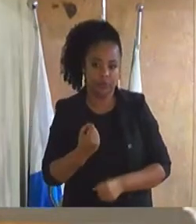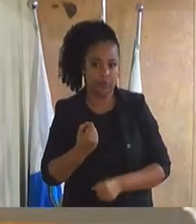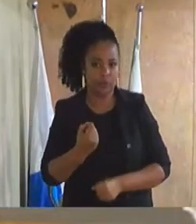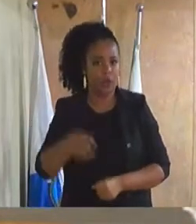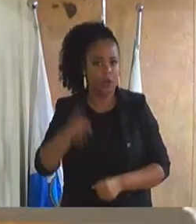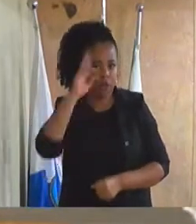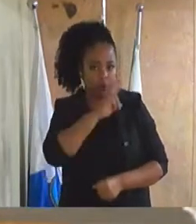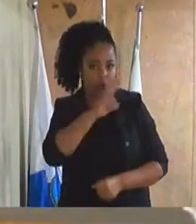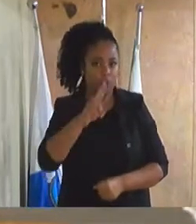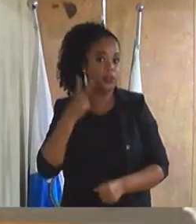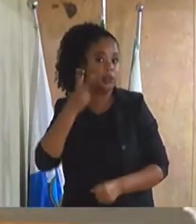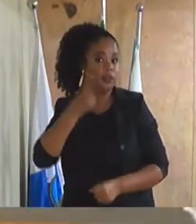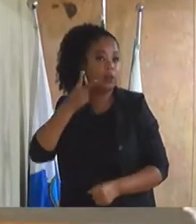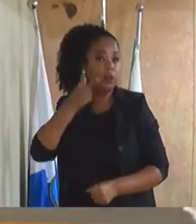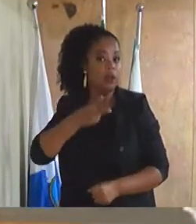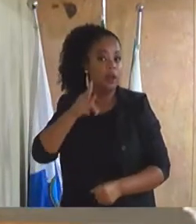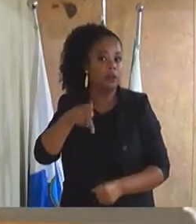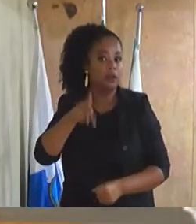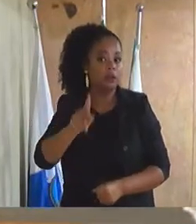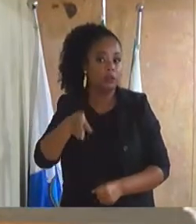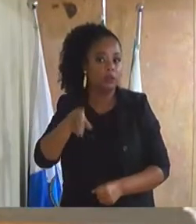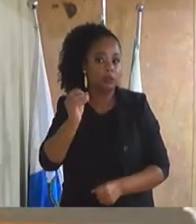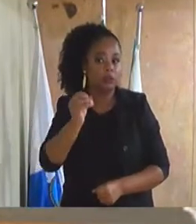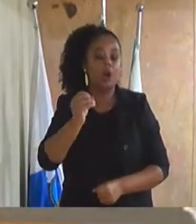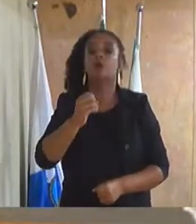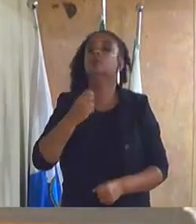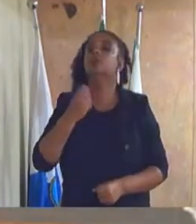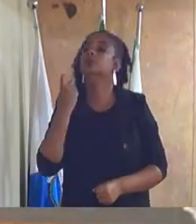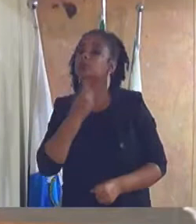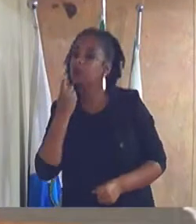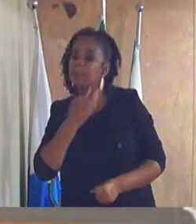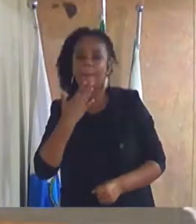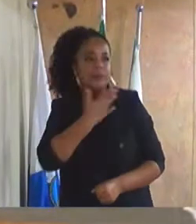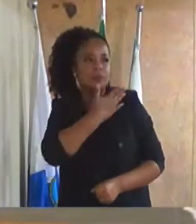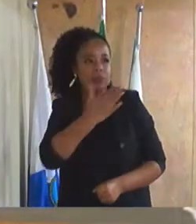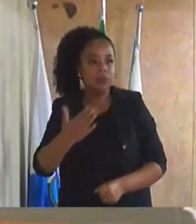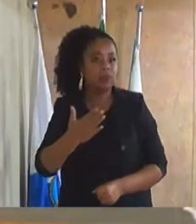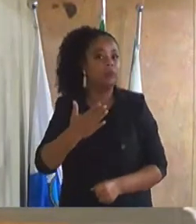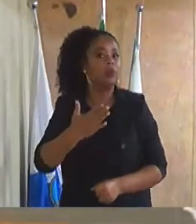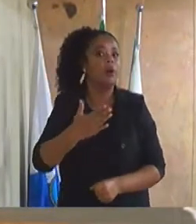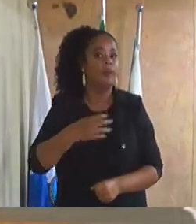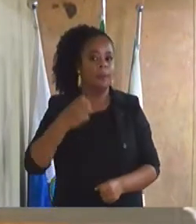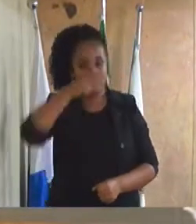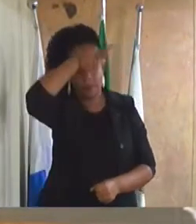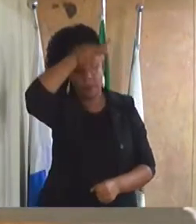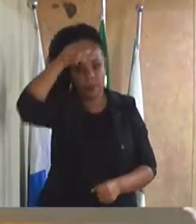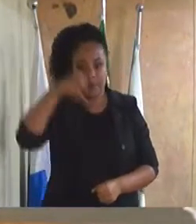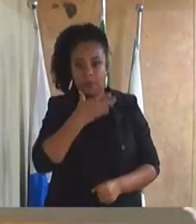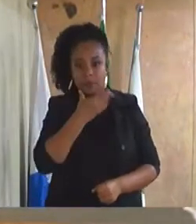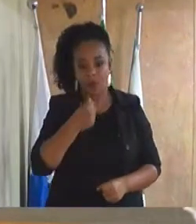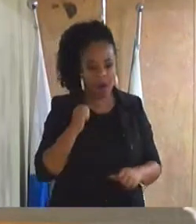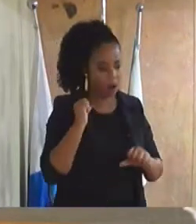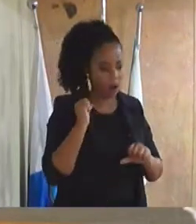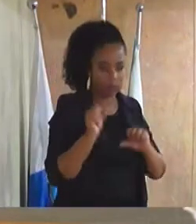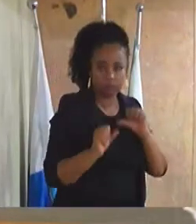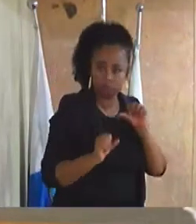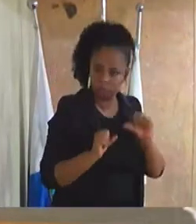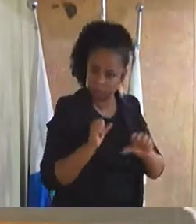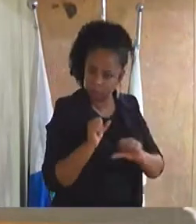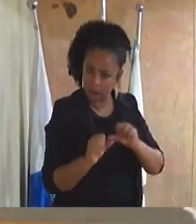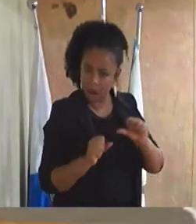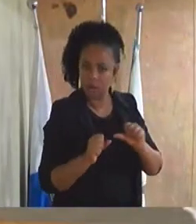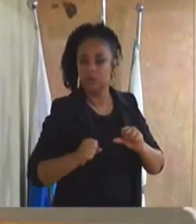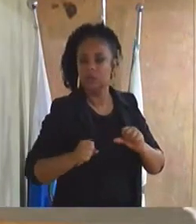Excelentíssimo Senhor Vereador Kiko de Cheren, solicitando ao Excelentíssimo Senhor Prefeito a restauração de três redutores de